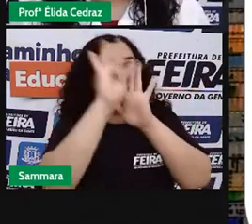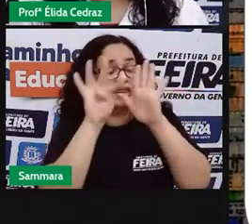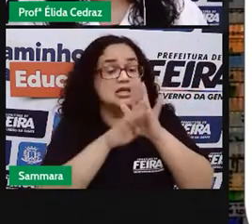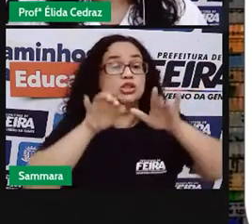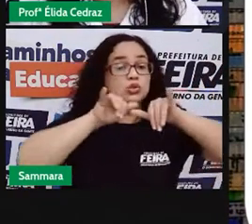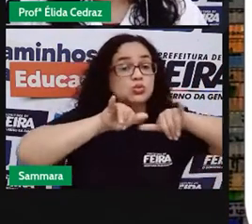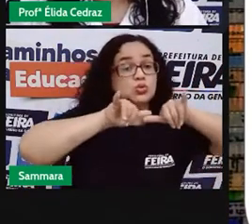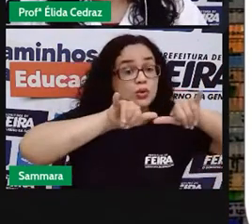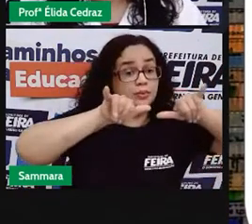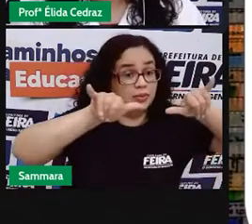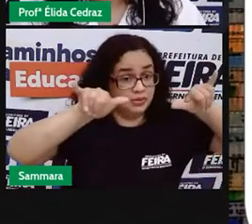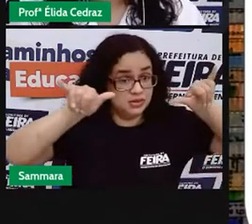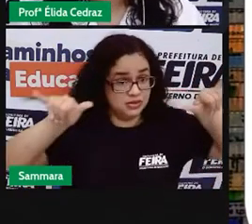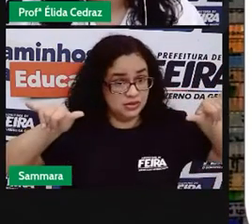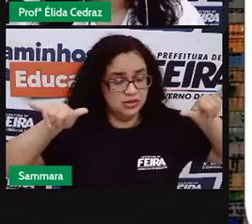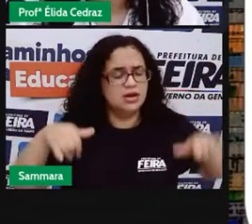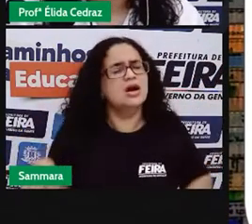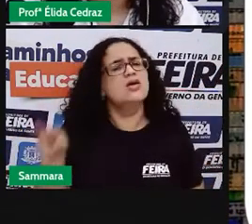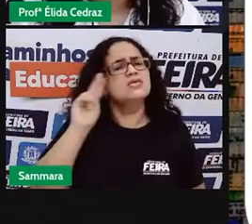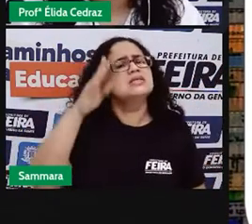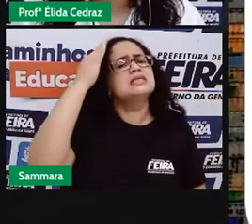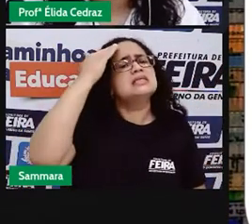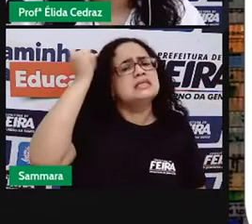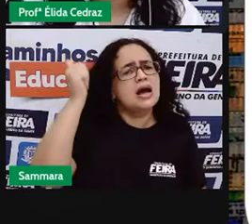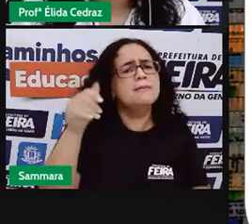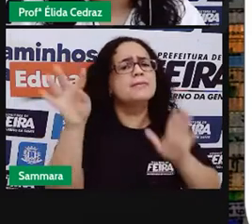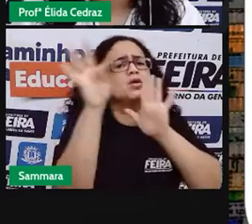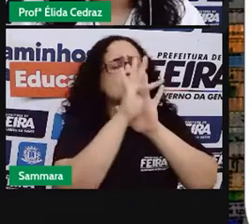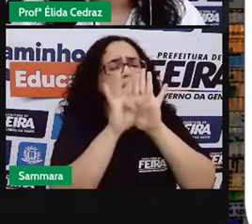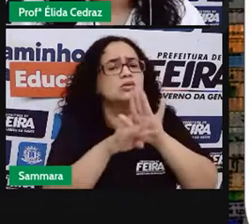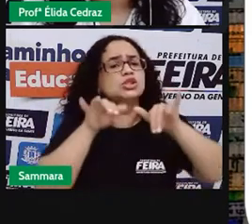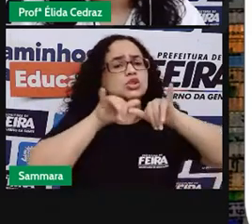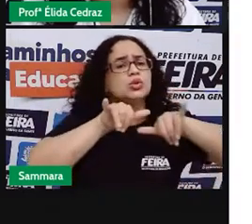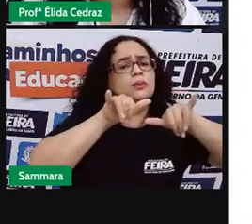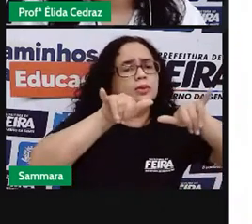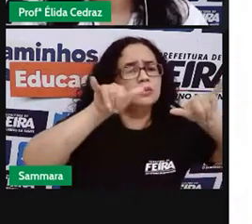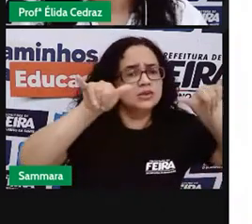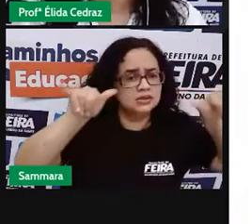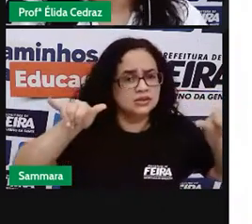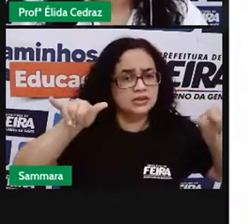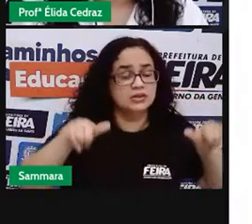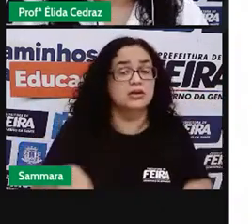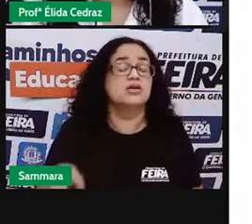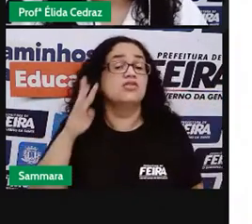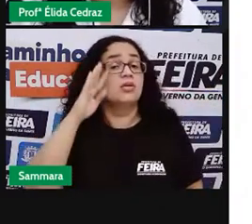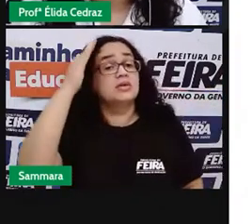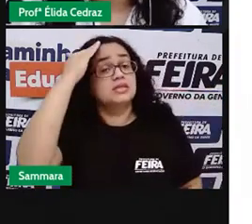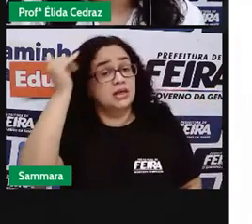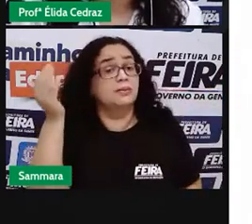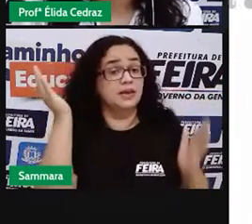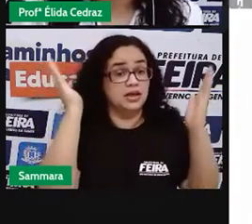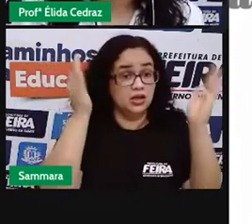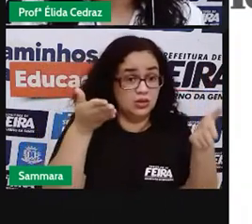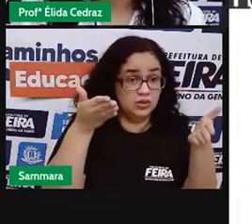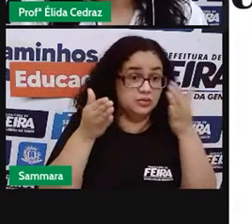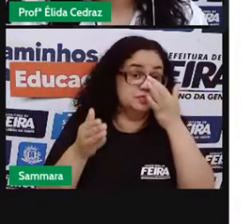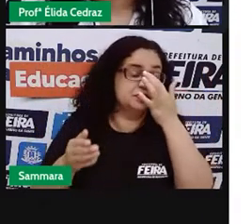Textos publicitários. Você sabe o que é um texto publicitário? Vamos saber o que é.